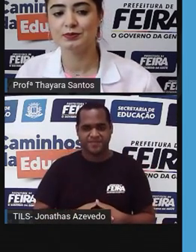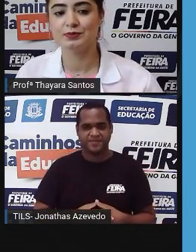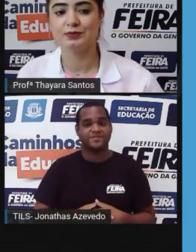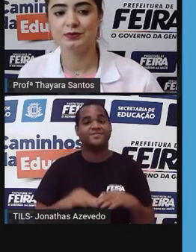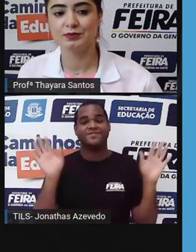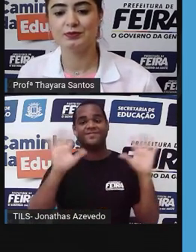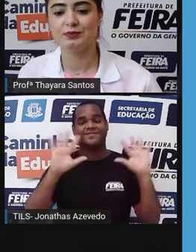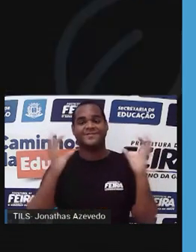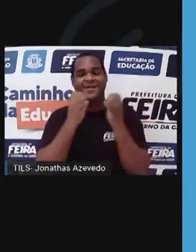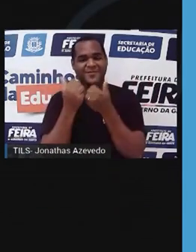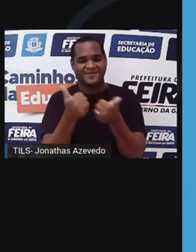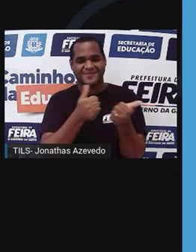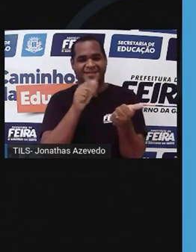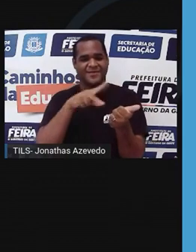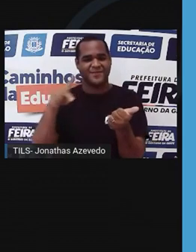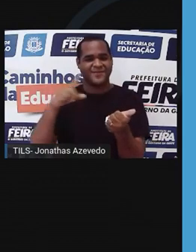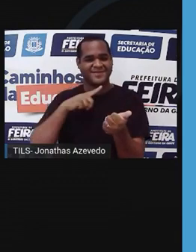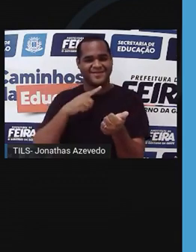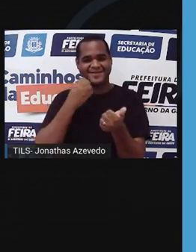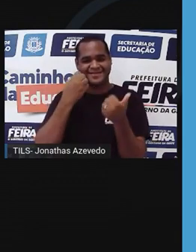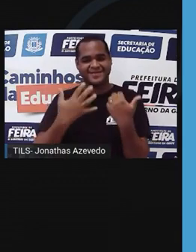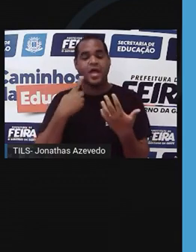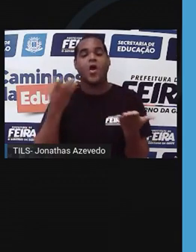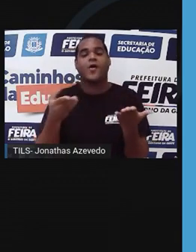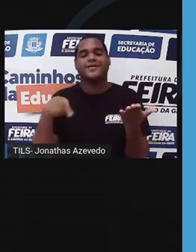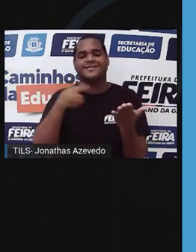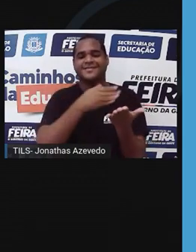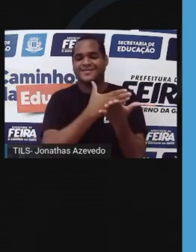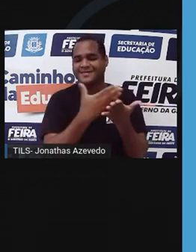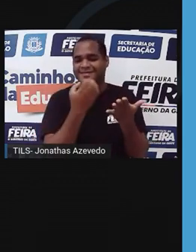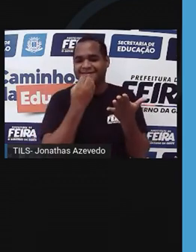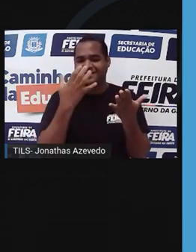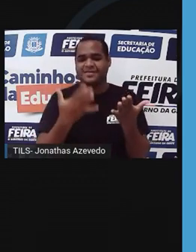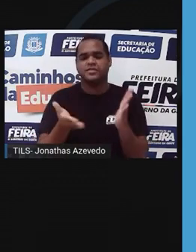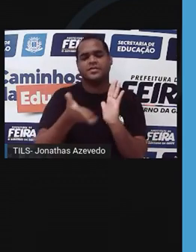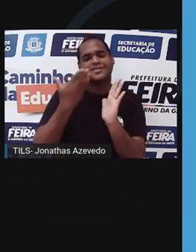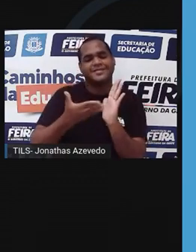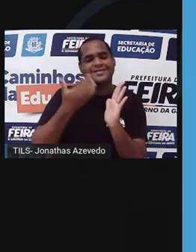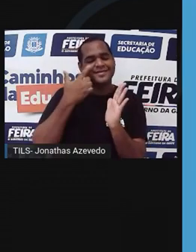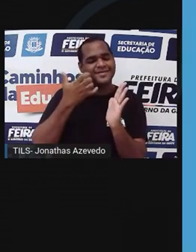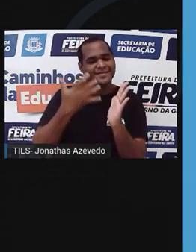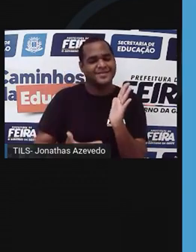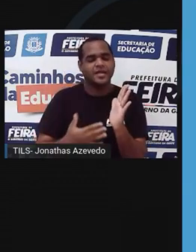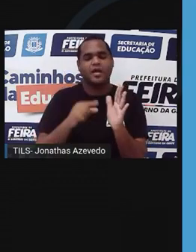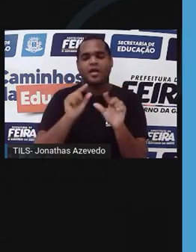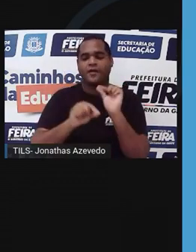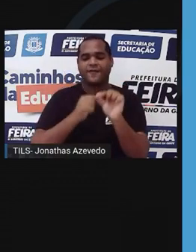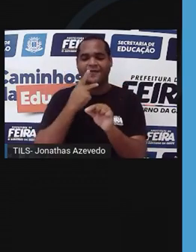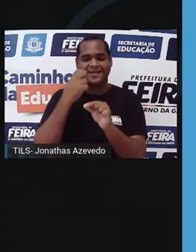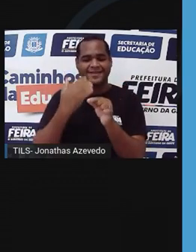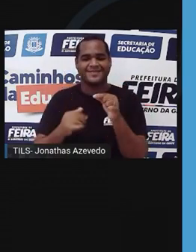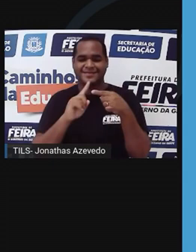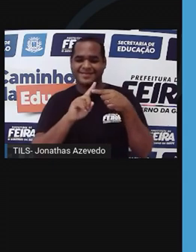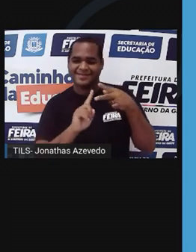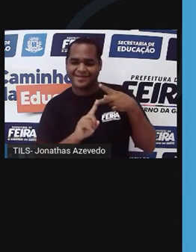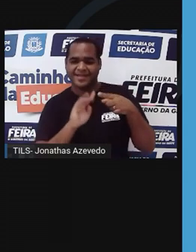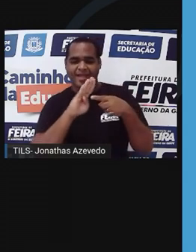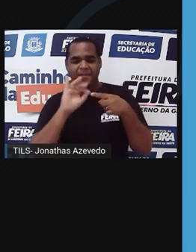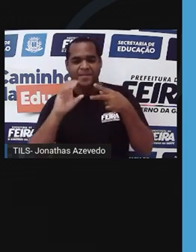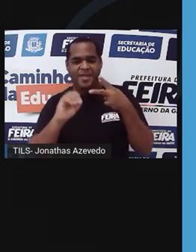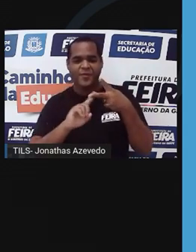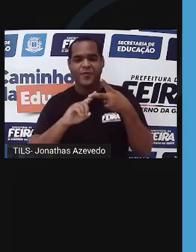Alô, galerinha! Eu sou o Professor Guerra e hoje a gente vai começar o nosso módulo de botânica falando sobre as briófitas e as